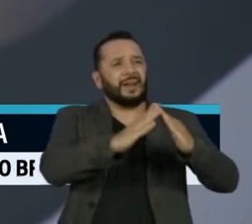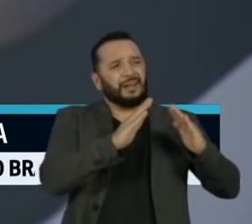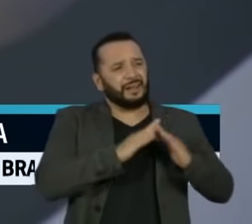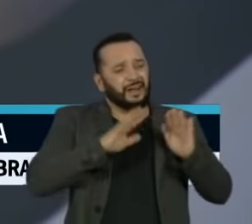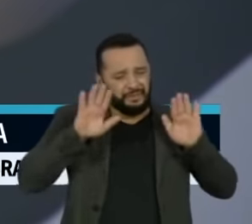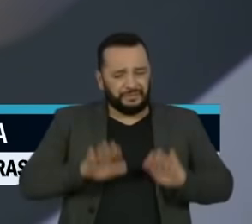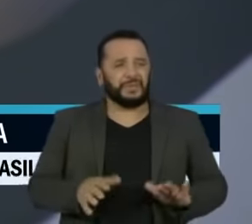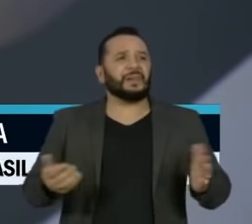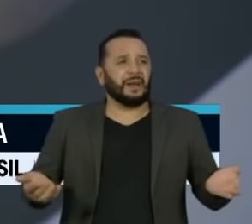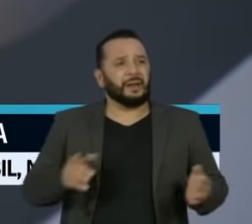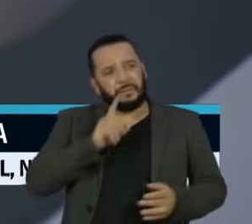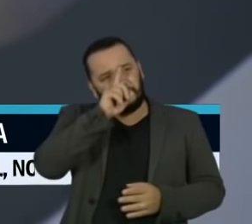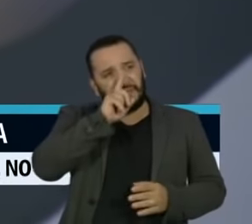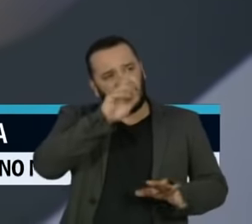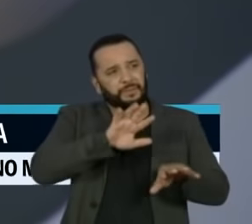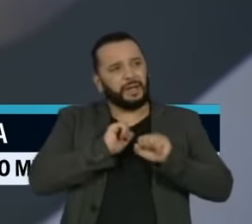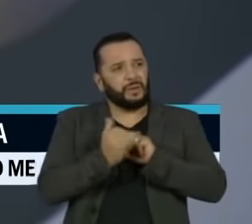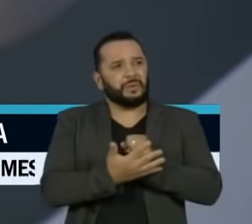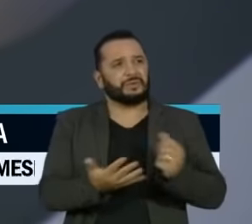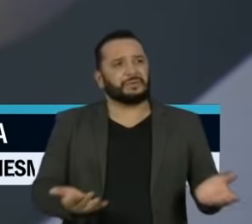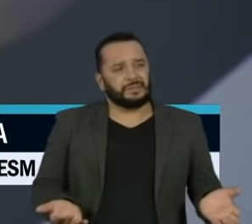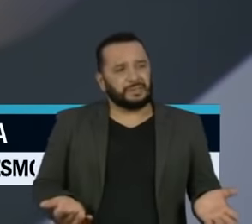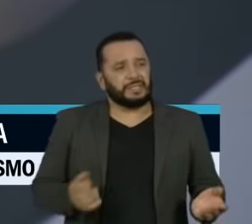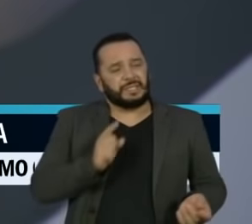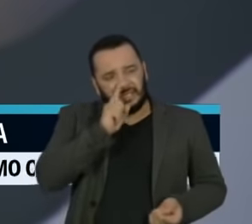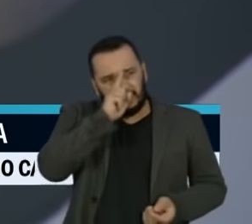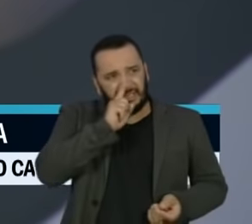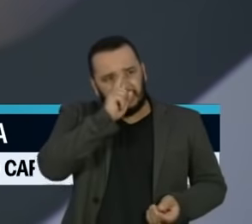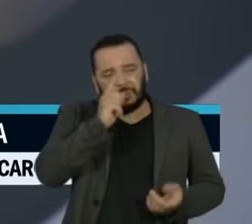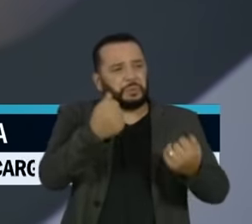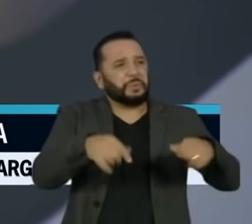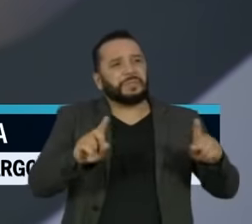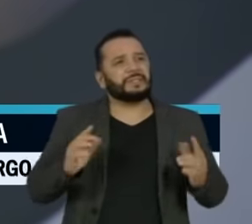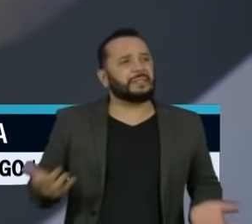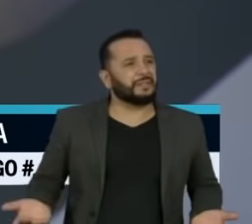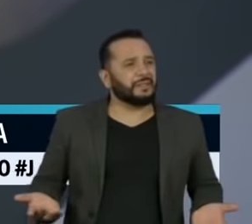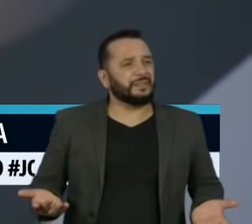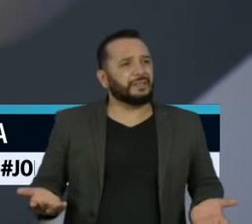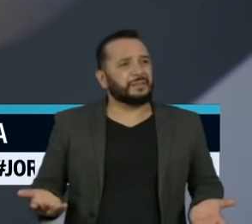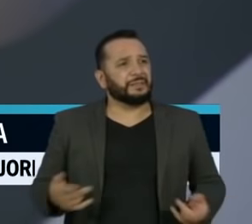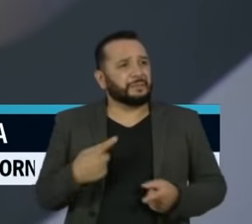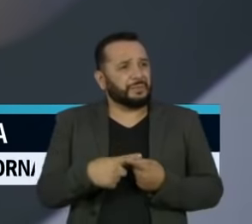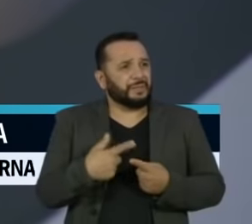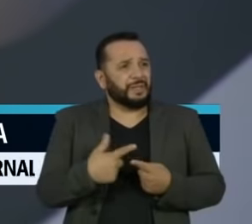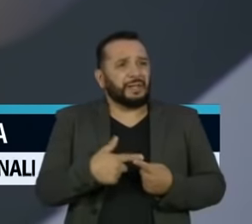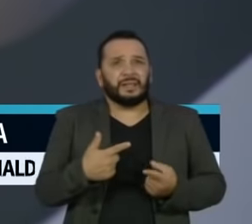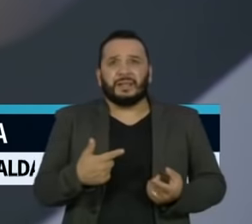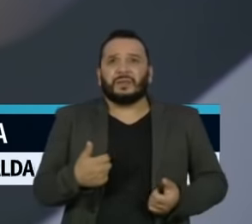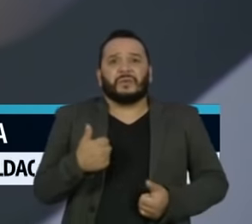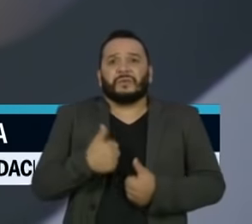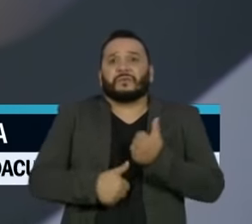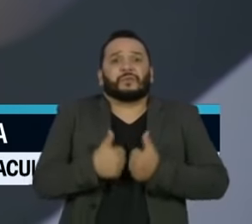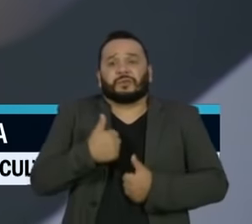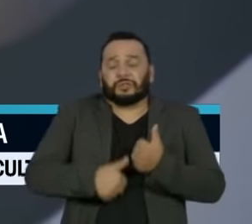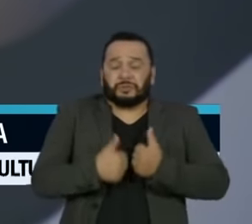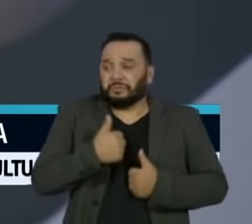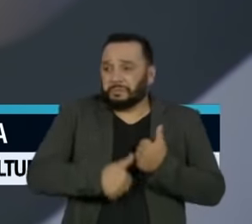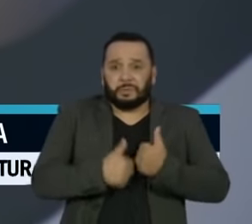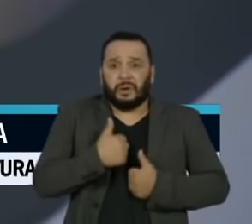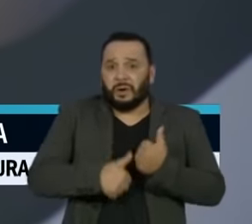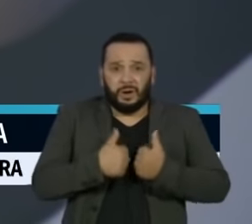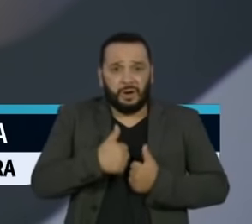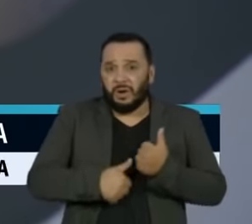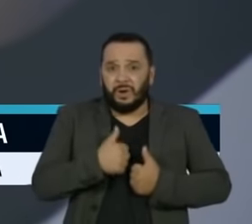um risco desnecessário. E esse risco é desnecessário por quê? Porque futebol não é, até onde a gente sabe, uma